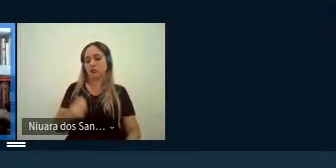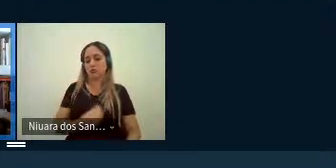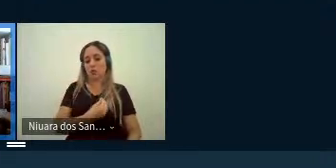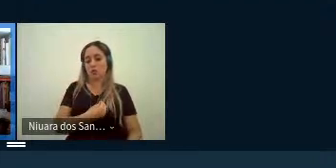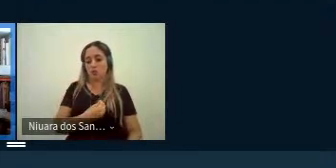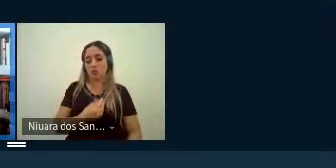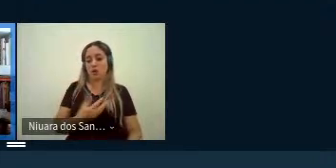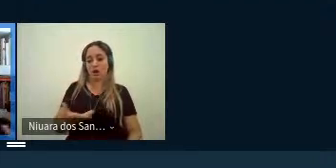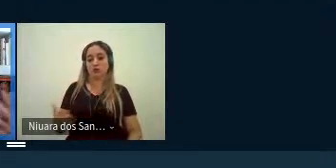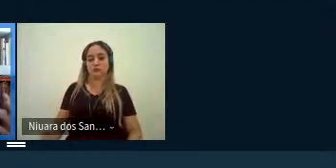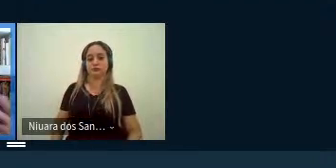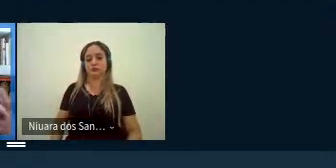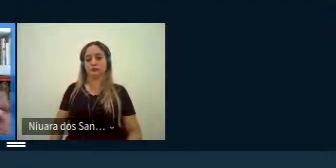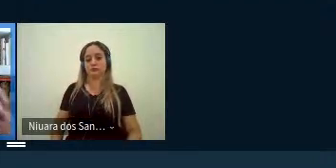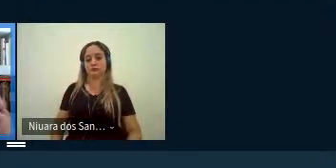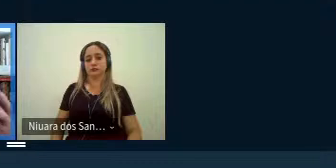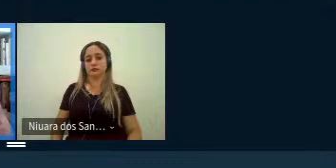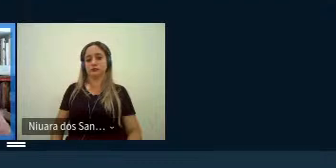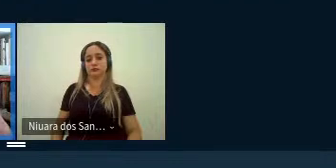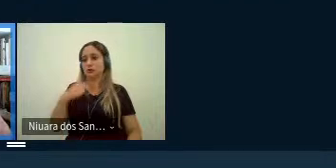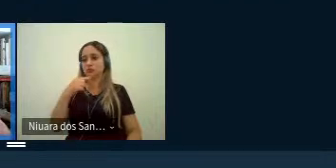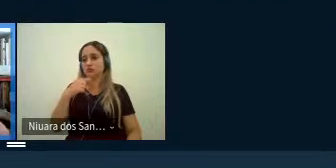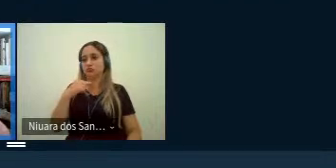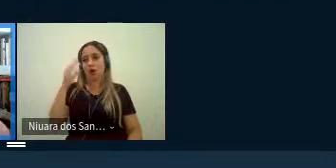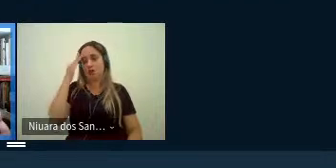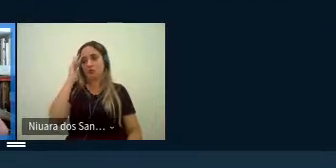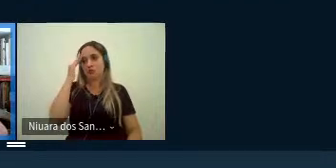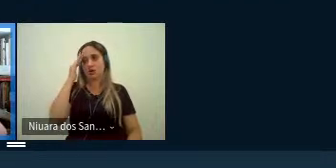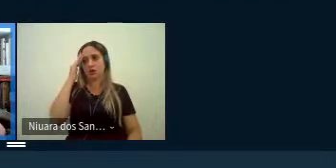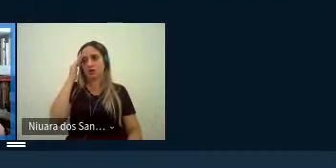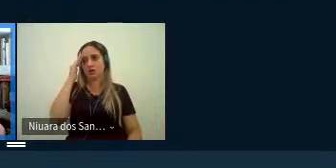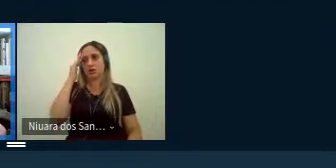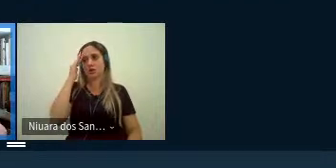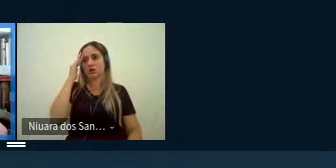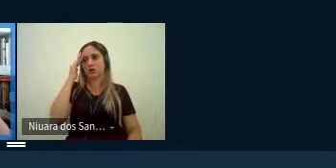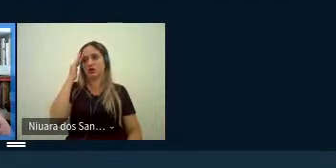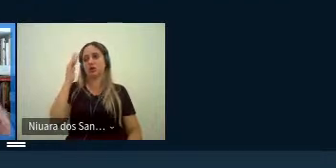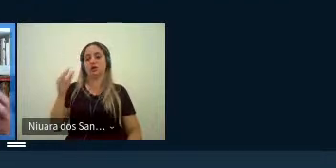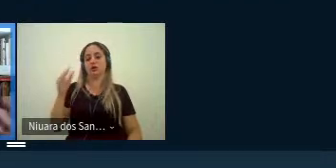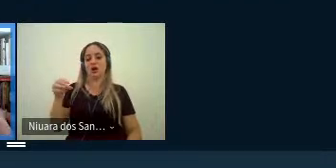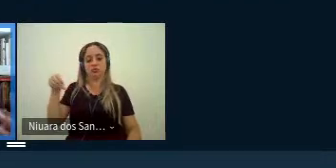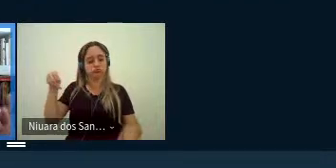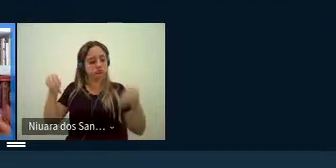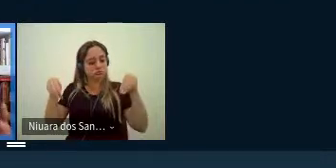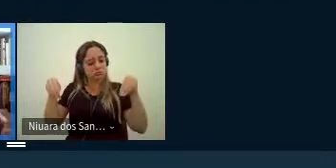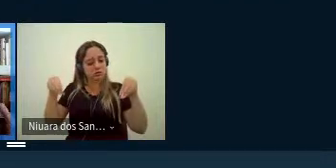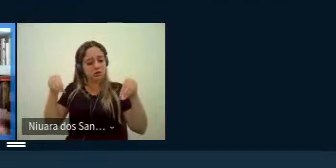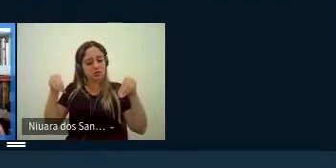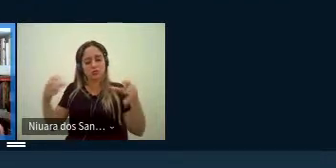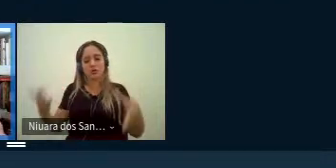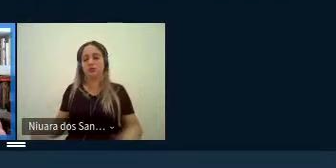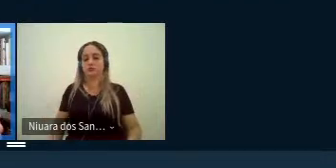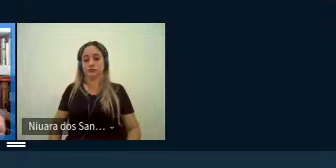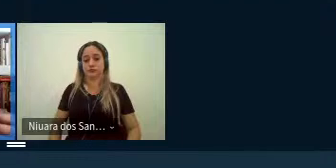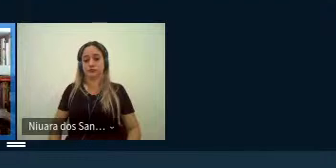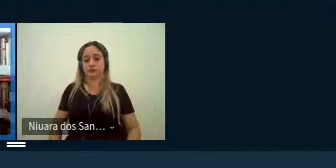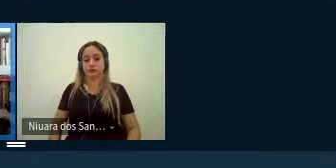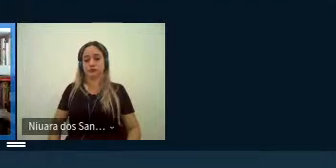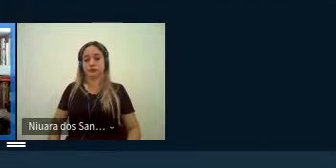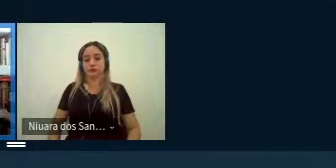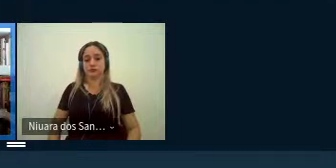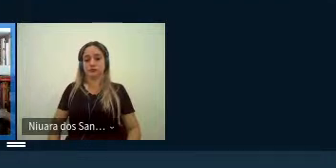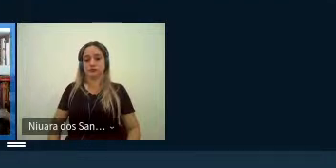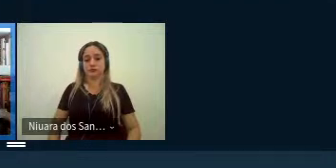não compreenderia desses polos né o espaço ocupado por tradutores não